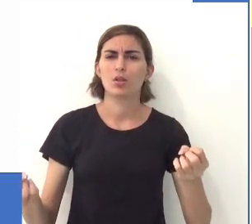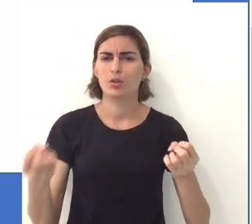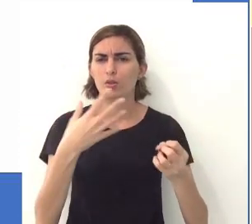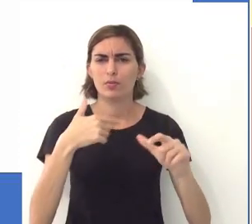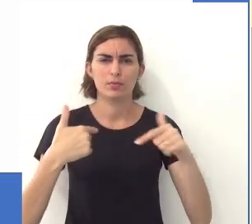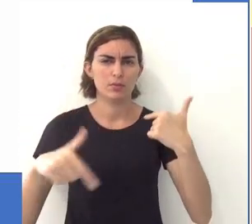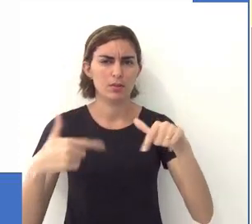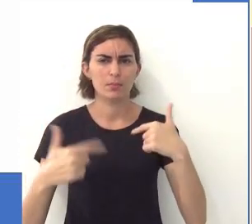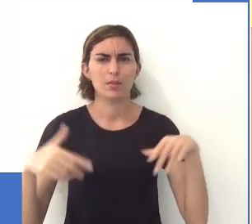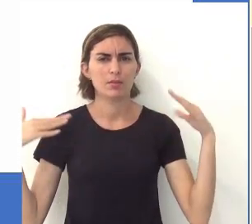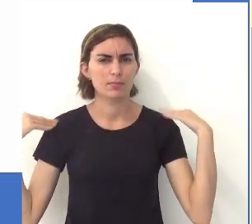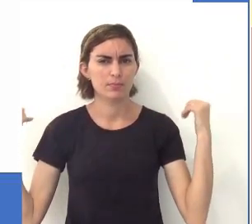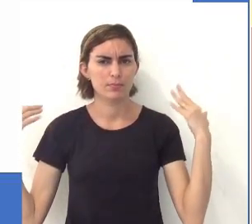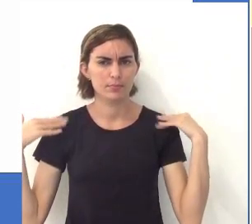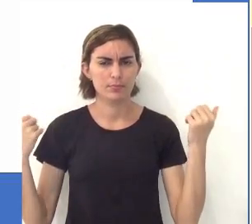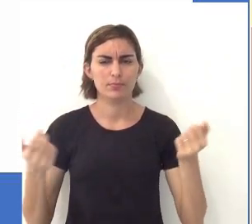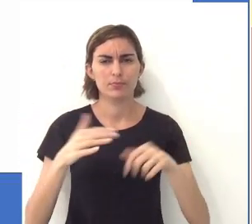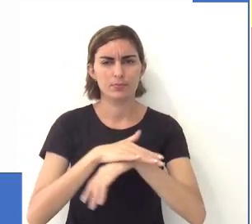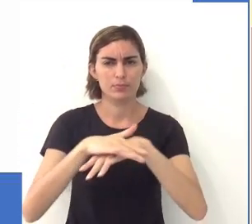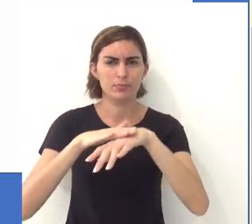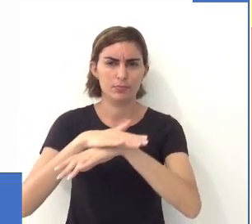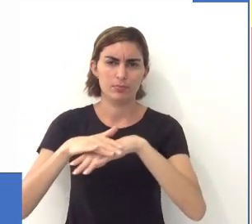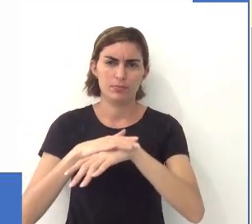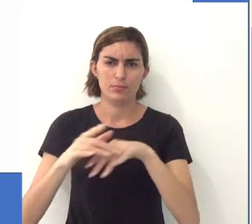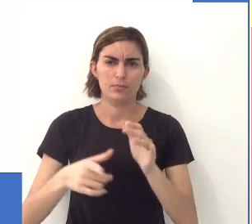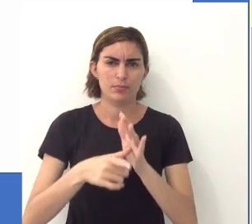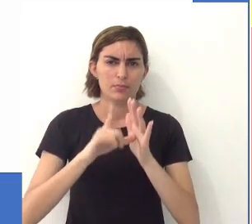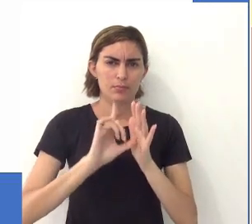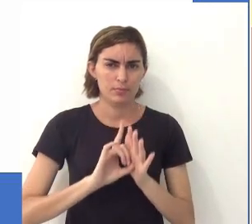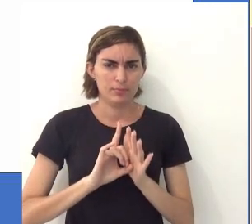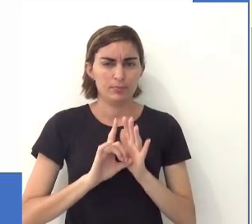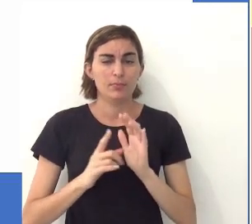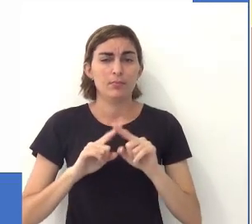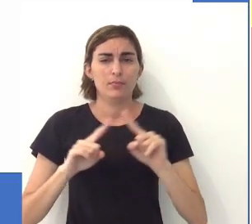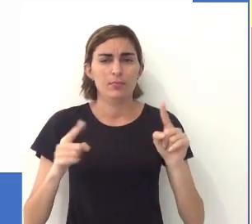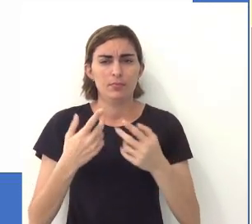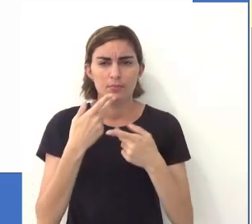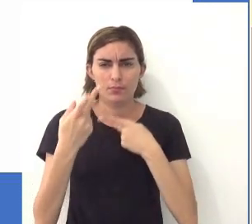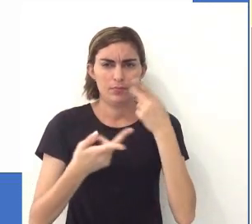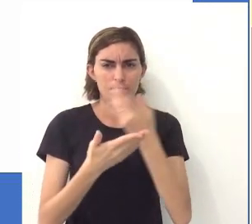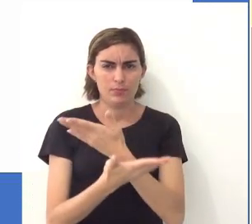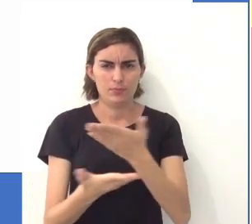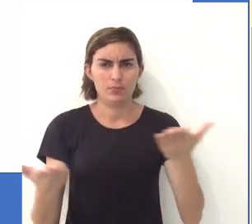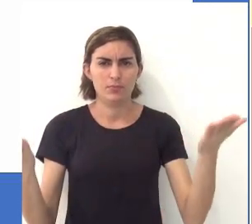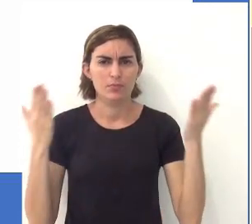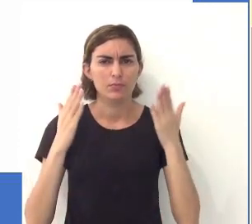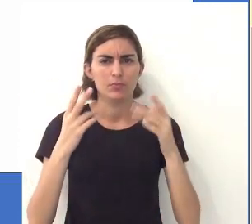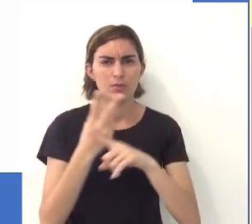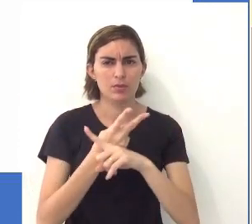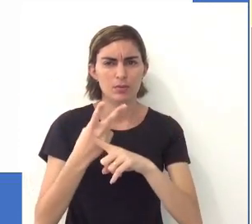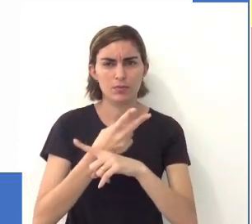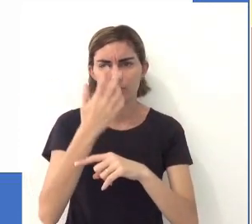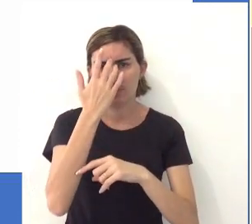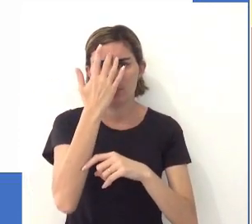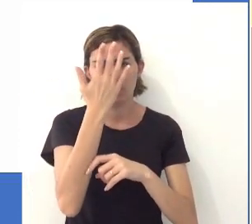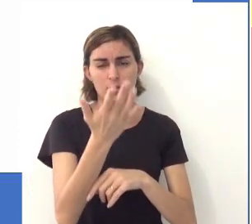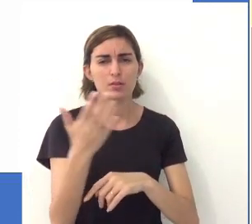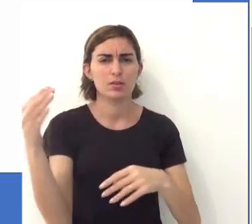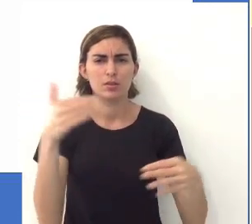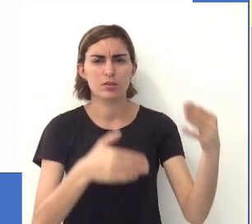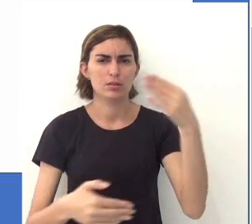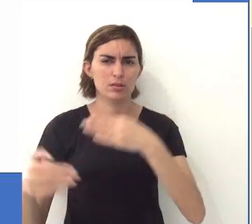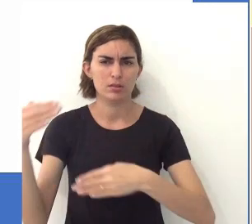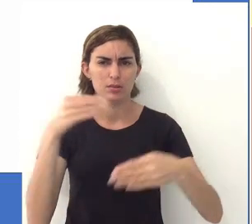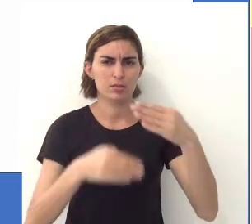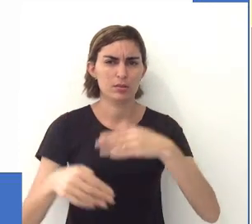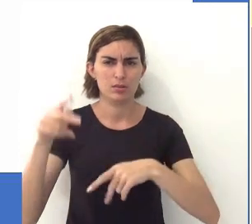né? Criação de ambientes de trabalho, de lazer, que foi o que a gente conversou anteriormente, tá? Mas eu falo para vocês, busca de facilitar